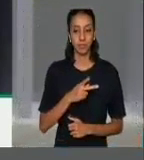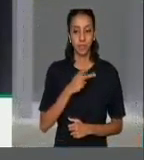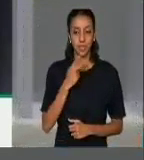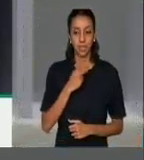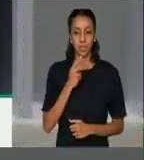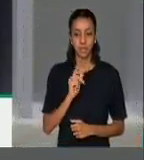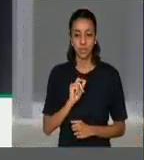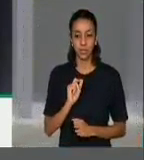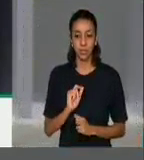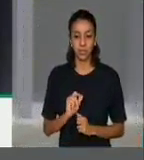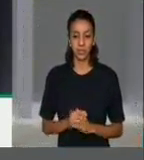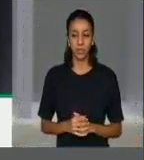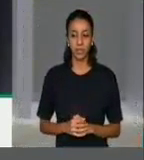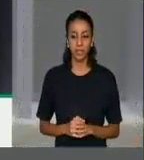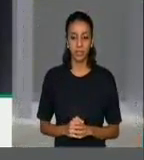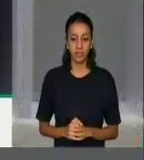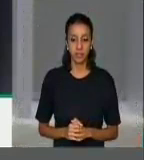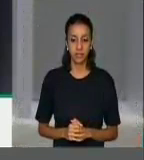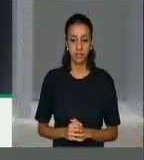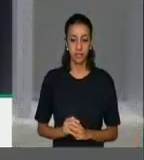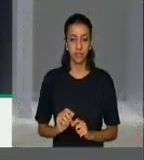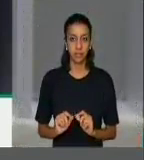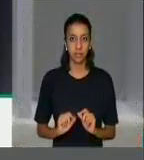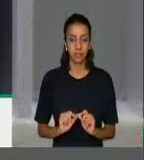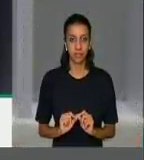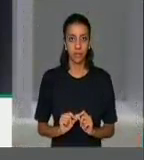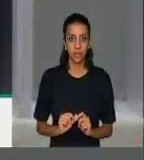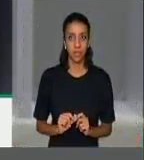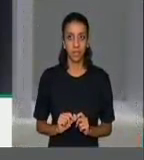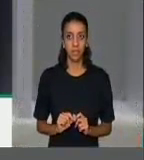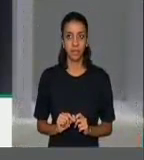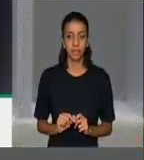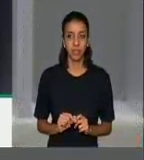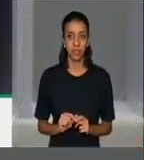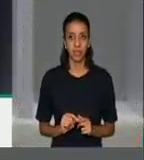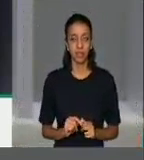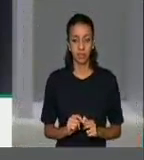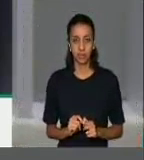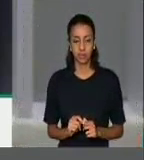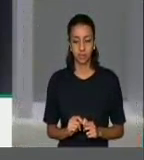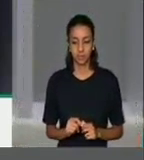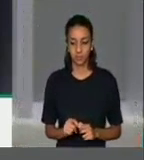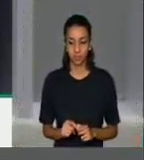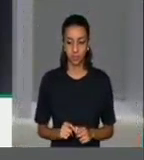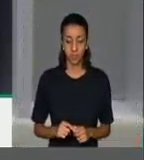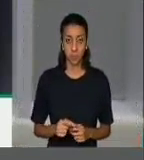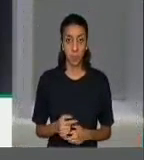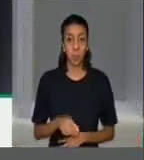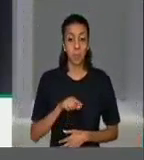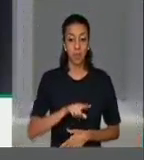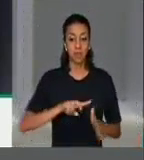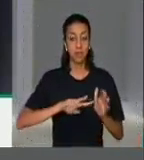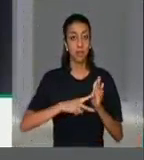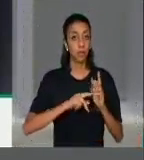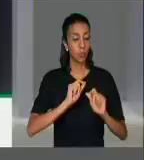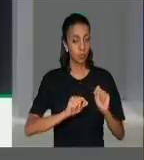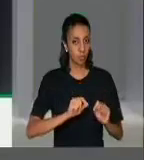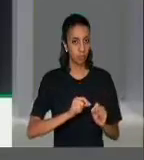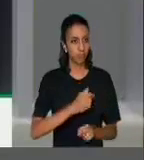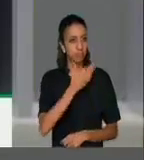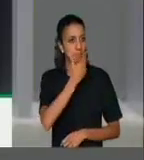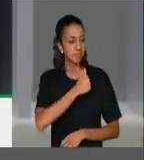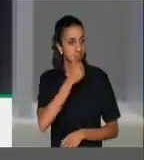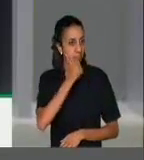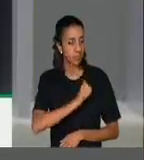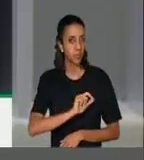ser até que a sua unidade seja firmemente estabelecida. Isso significa, senhoras e